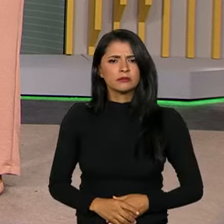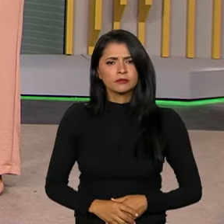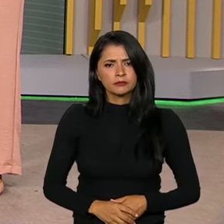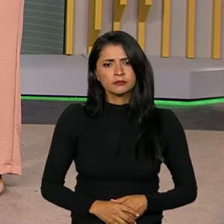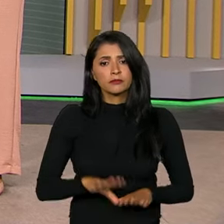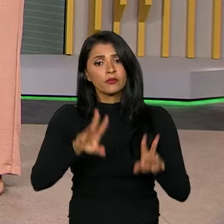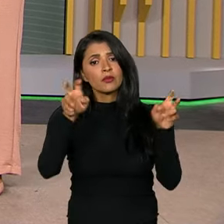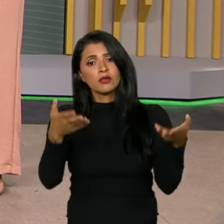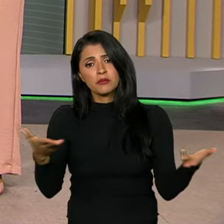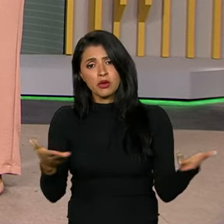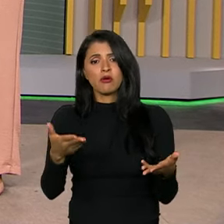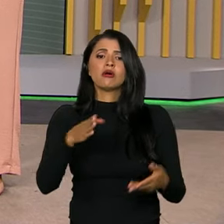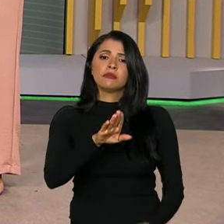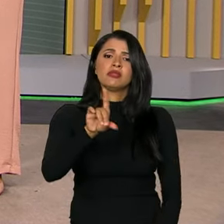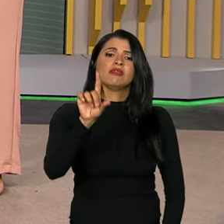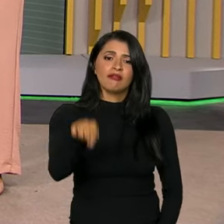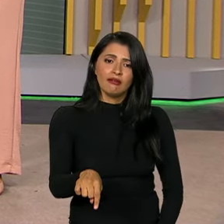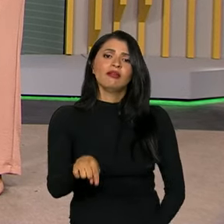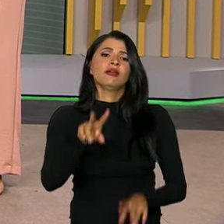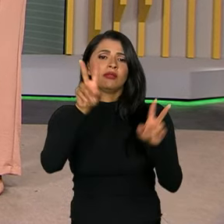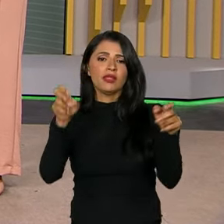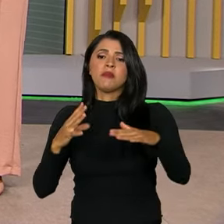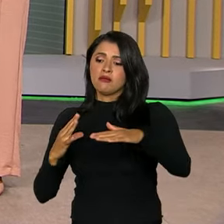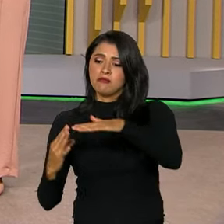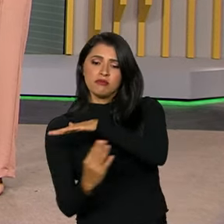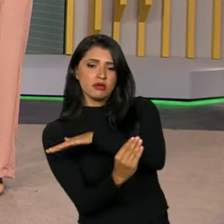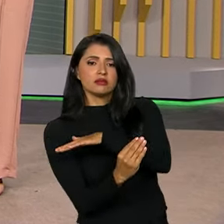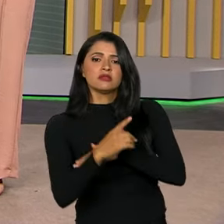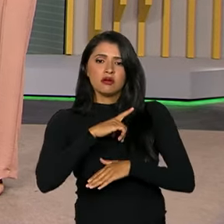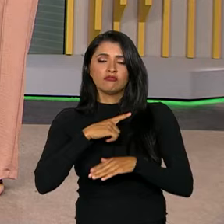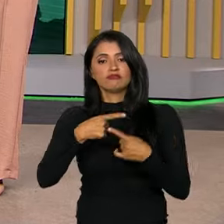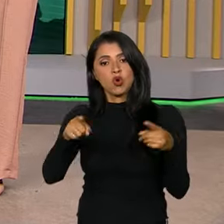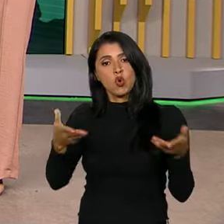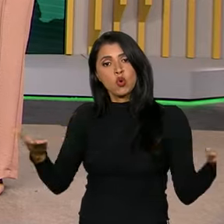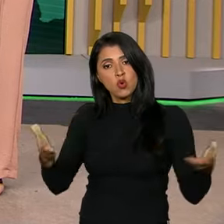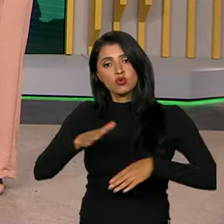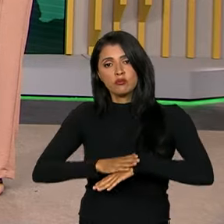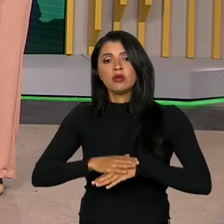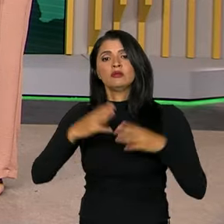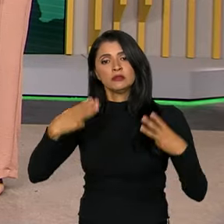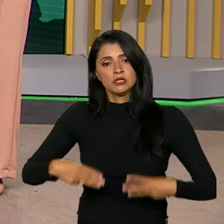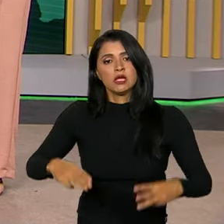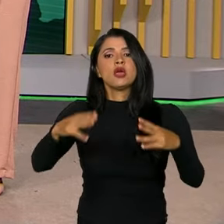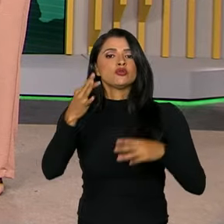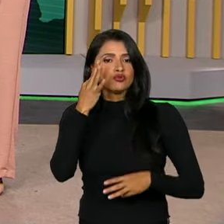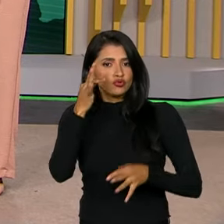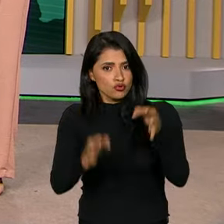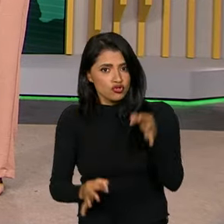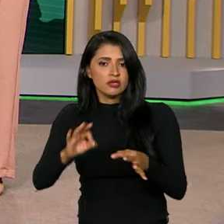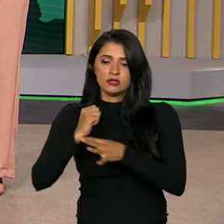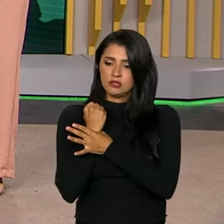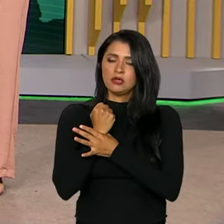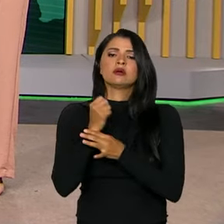O nosso tema agora aqui no Brasil em Dia é o tema das migrações. Foi lançada hoje pelo Ministério da Justiça e Segurança Pública